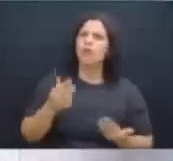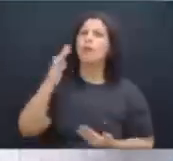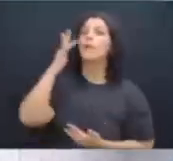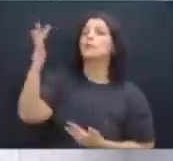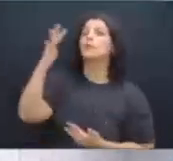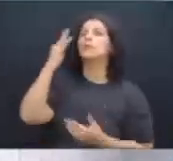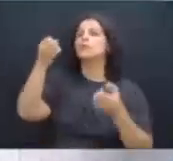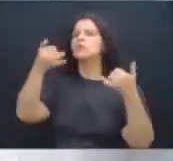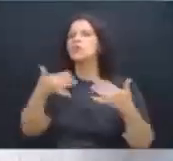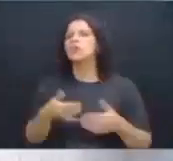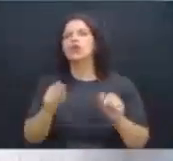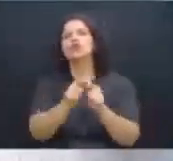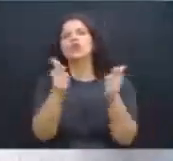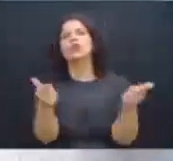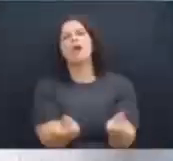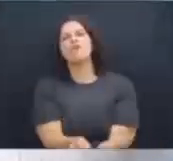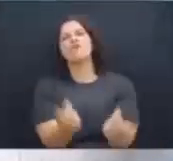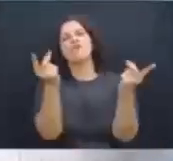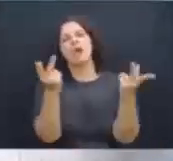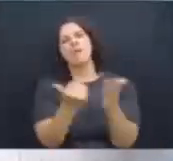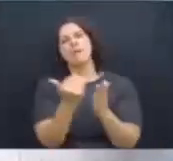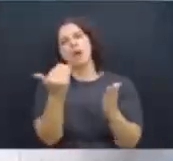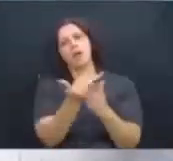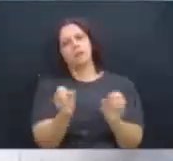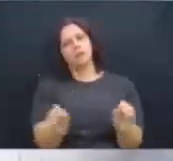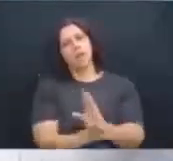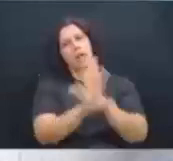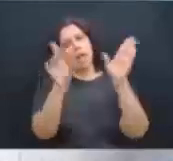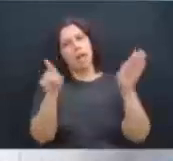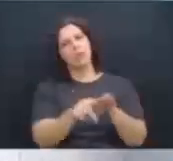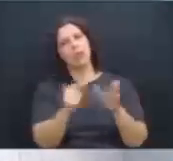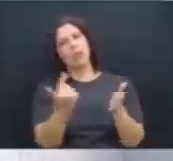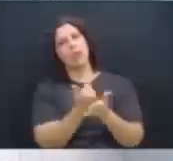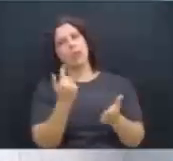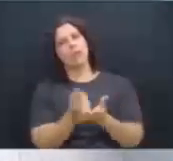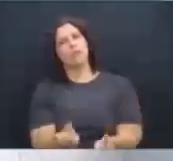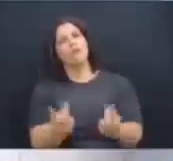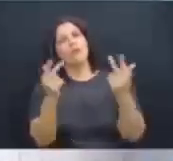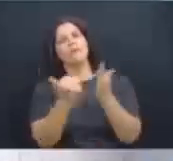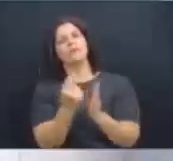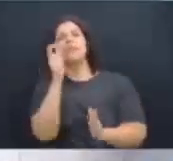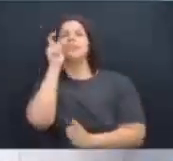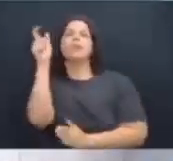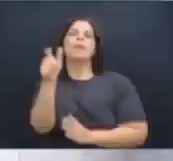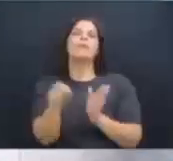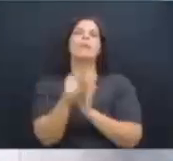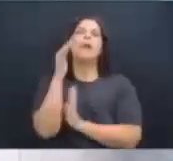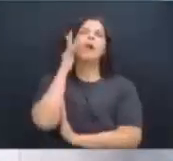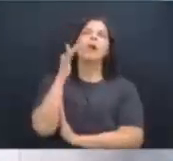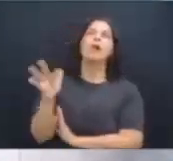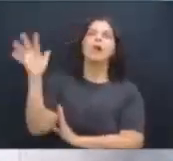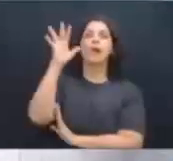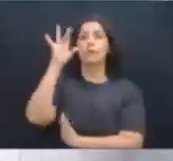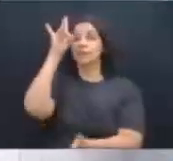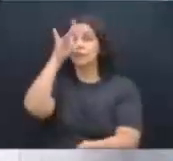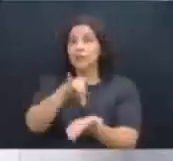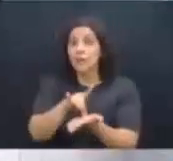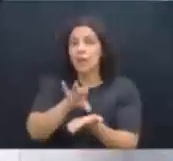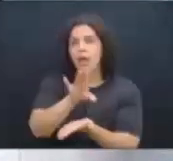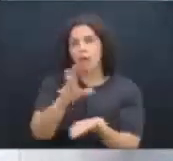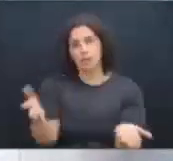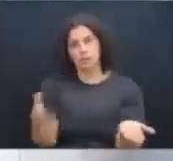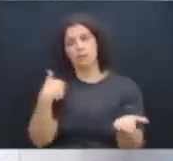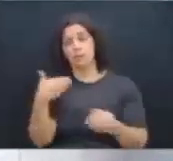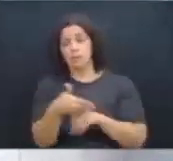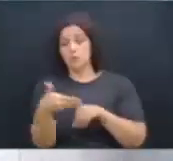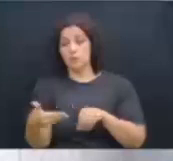diria, vende mais jornal. É evidente que vende mais livros. É mais interessante. Mas a realidade é uma só. O